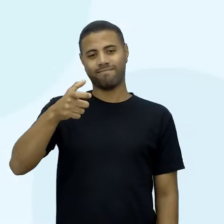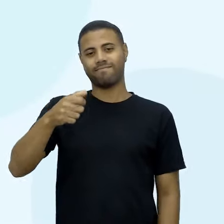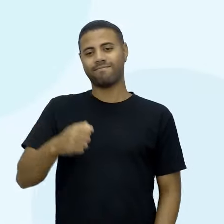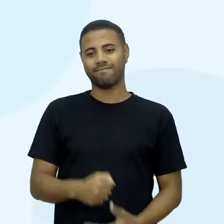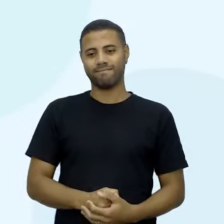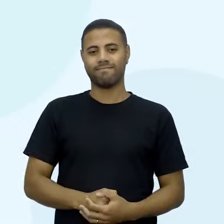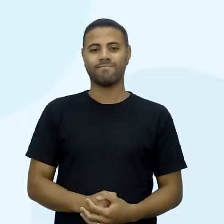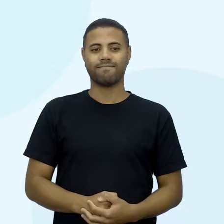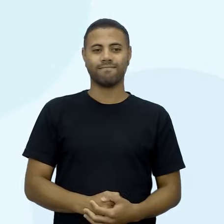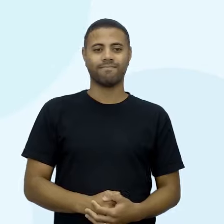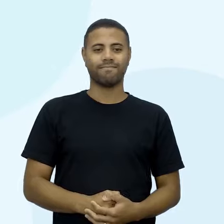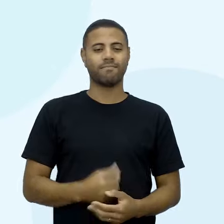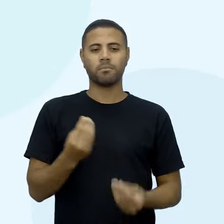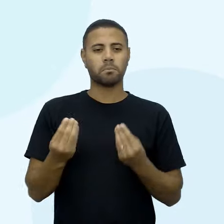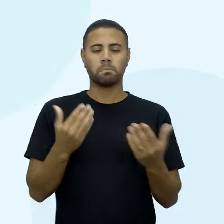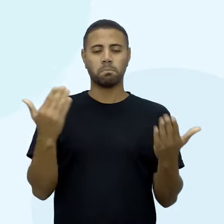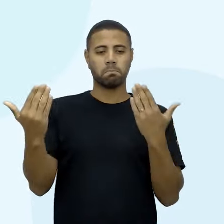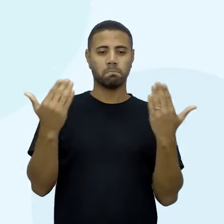padronizado?